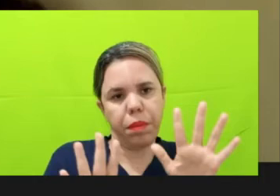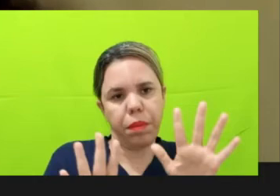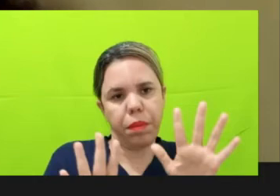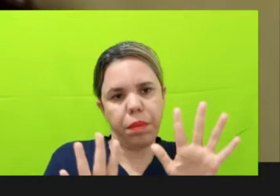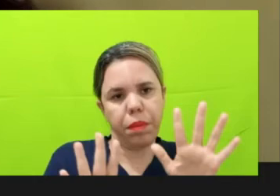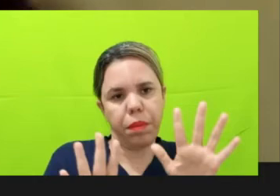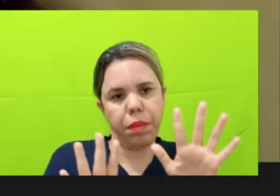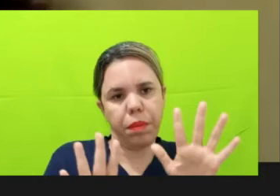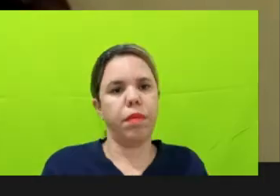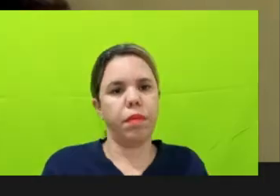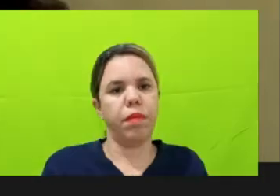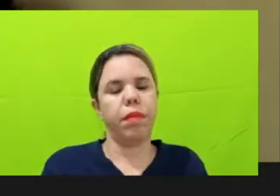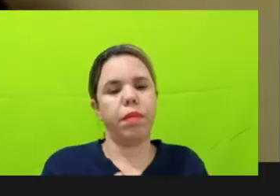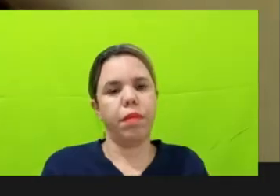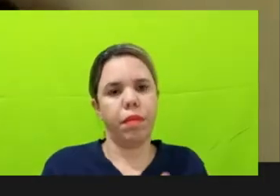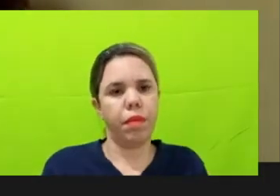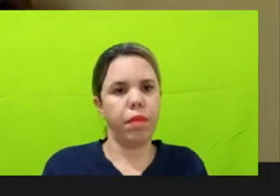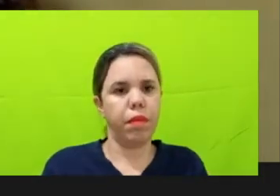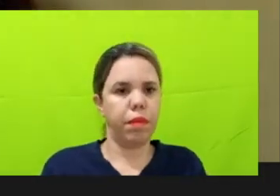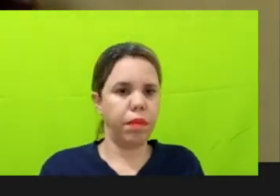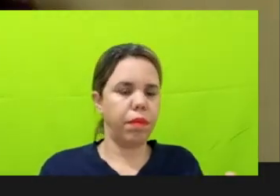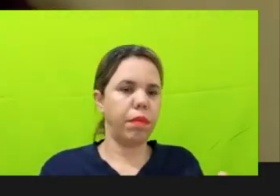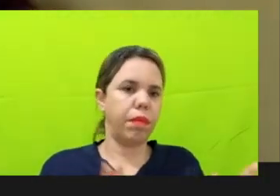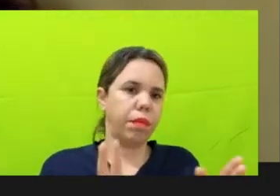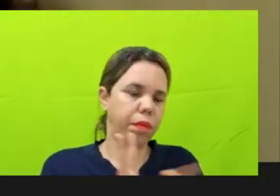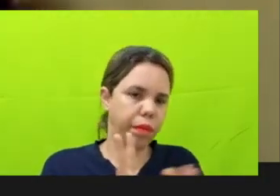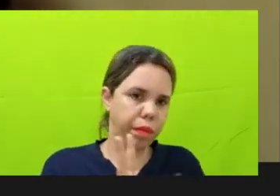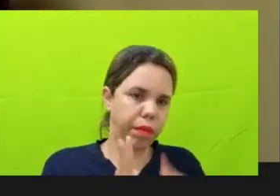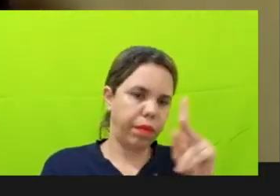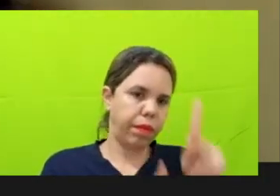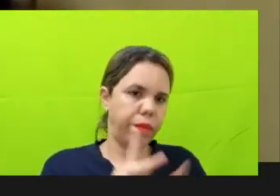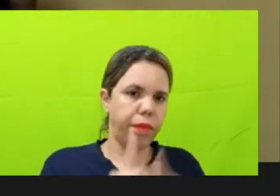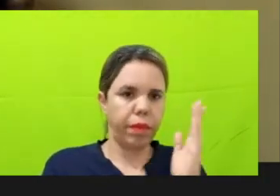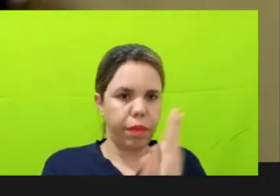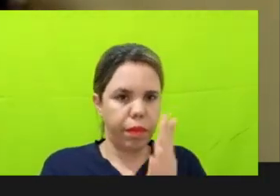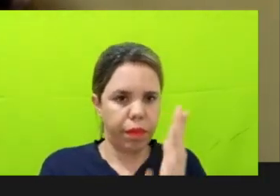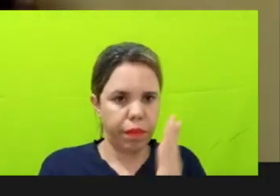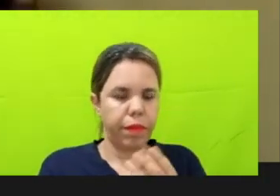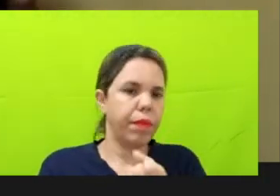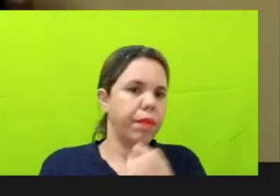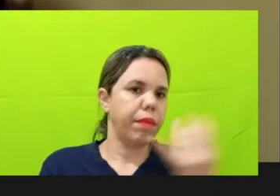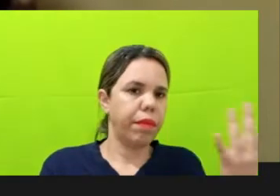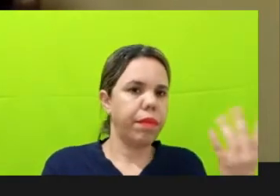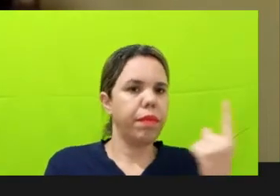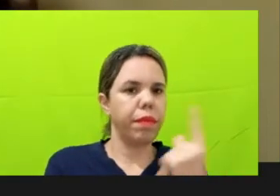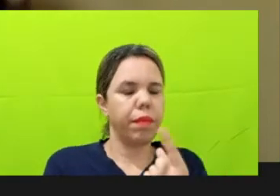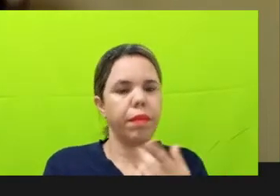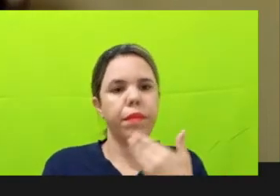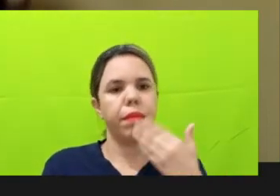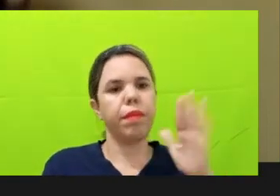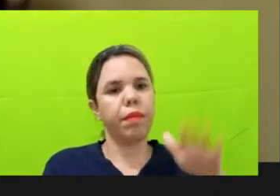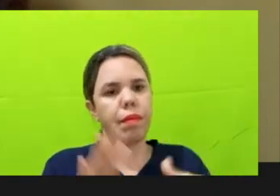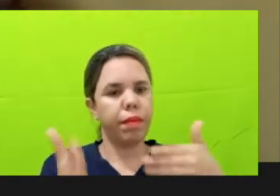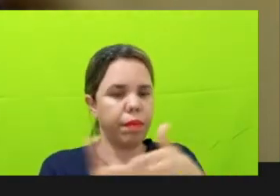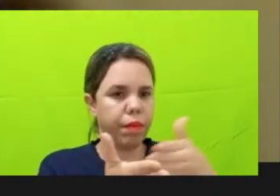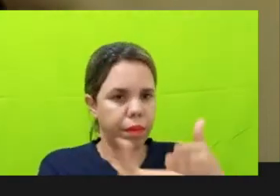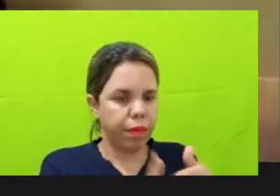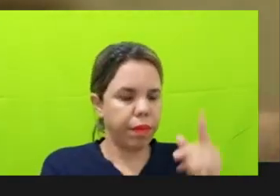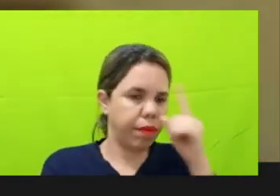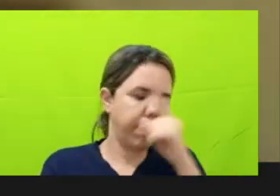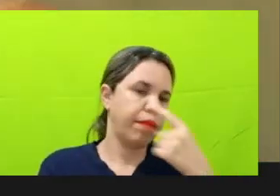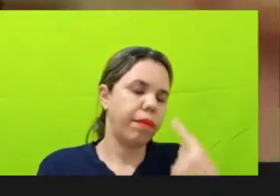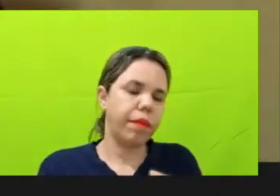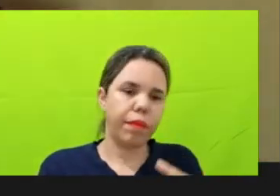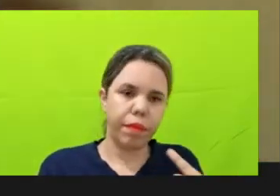informações que, em tese, deveriam ser fáceis de encontrar, a gente tem muita dificuldade, porque elas